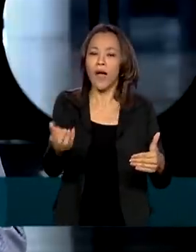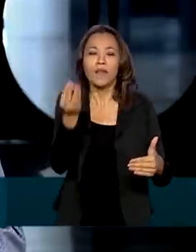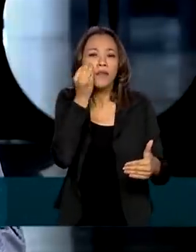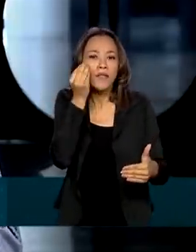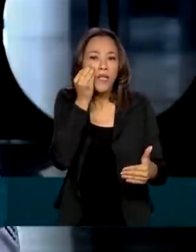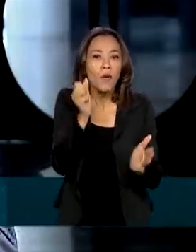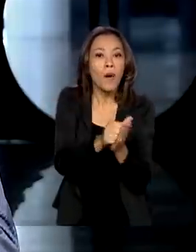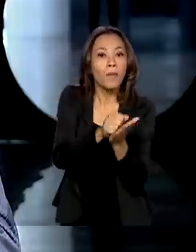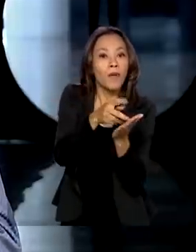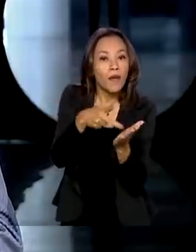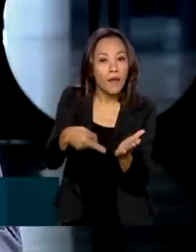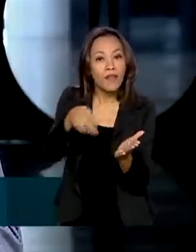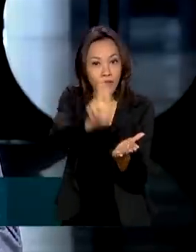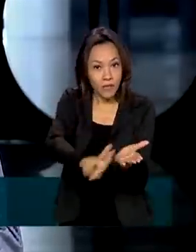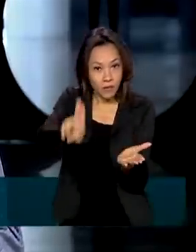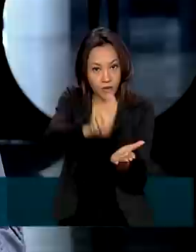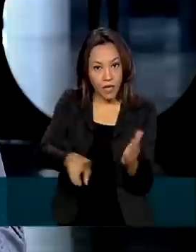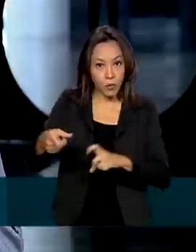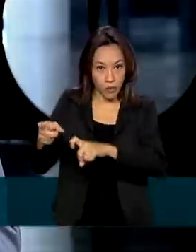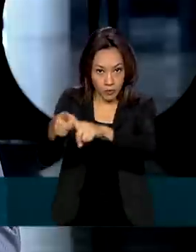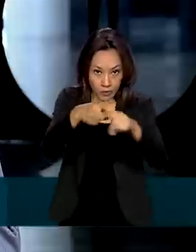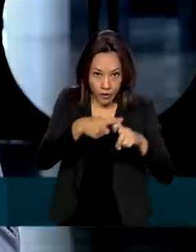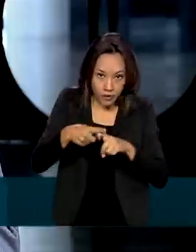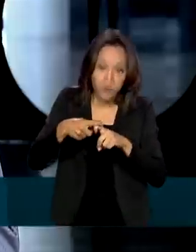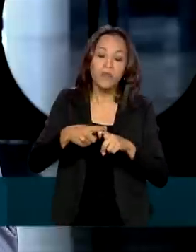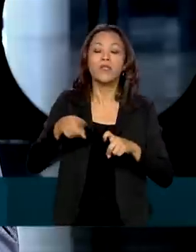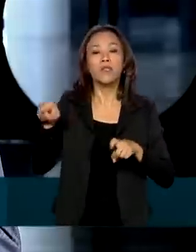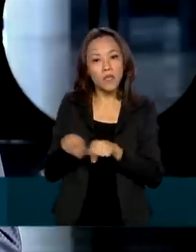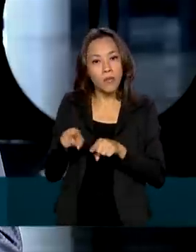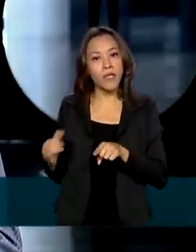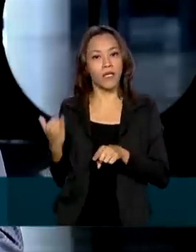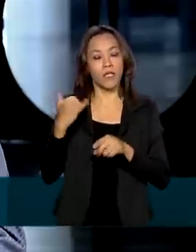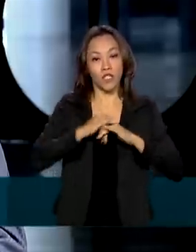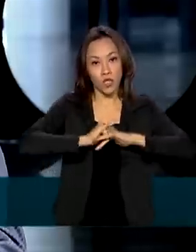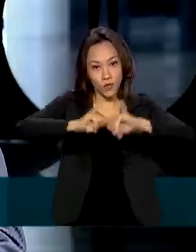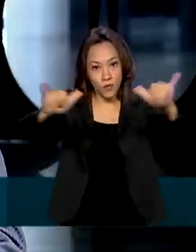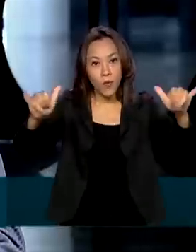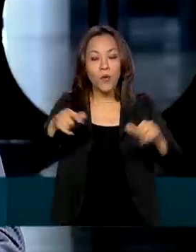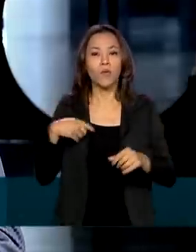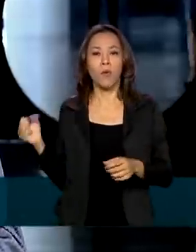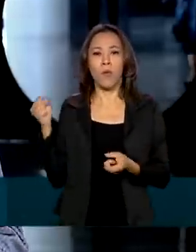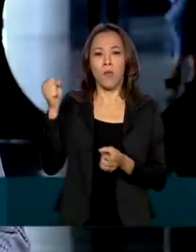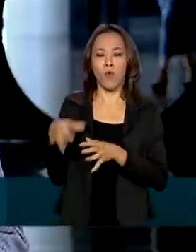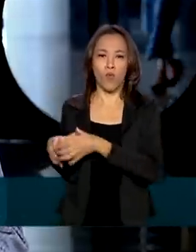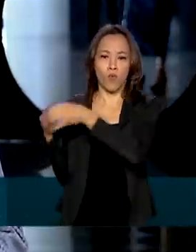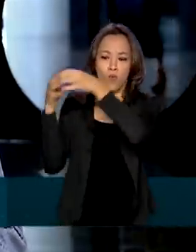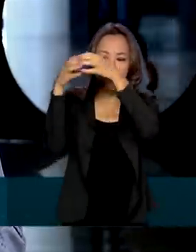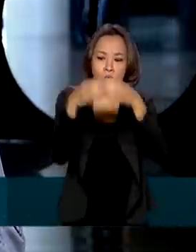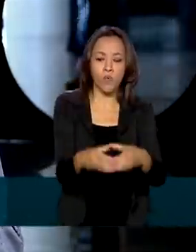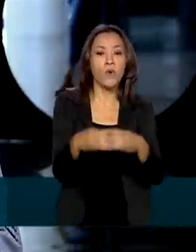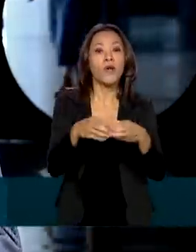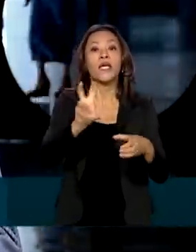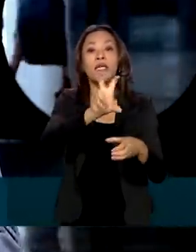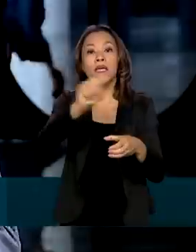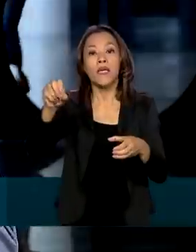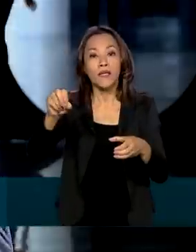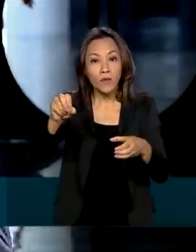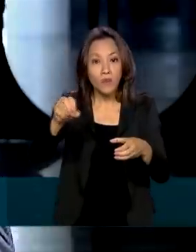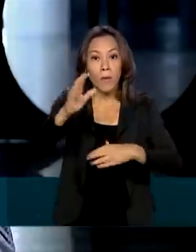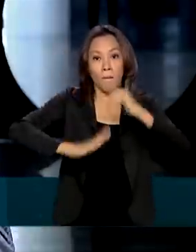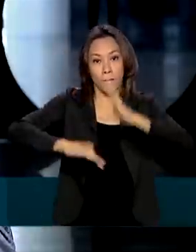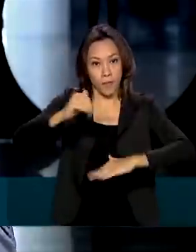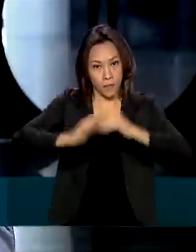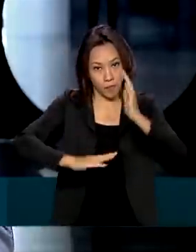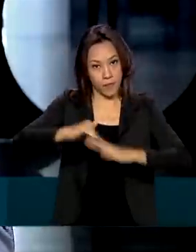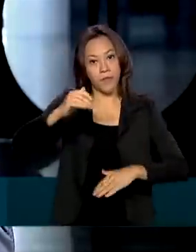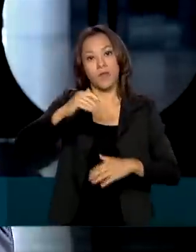será utilizado pelos médicos. A pasta também anunciou o recrutamento de 500 profissionais de saúde para atuar no Estado, além